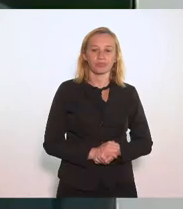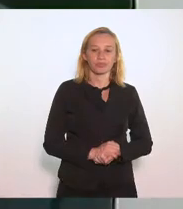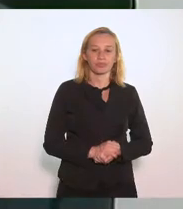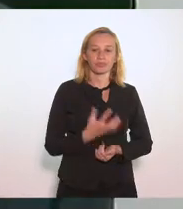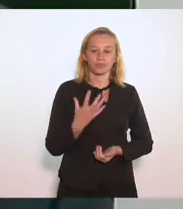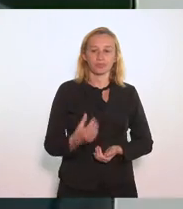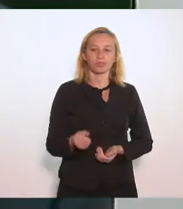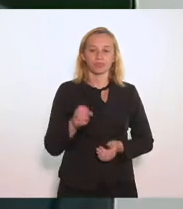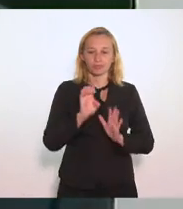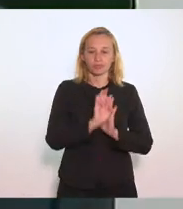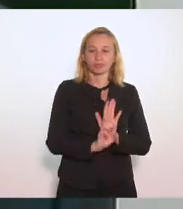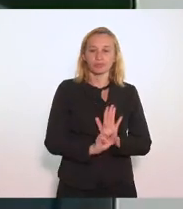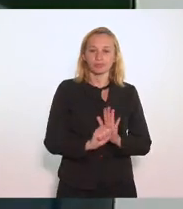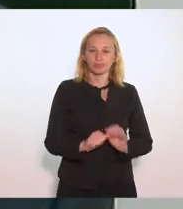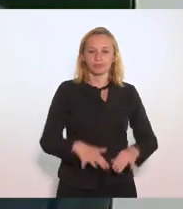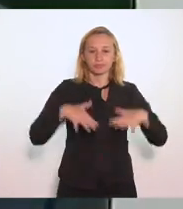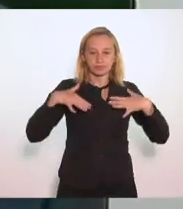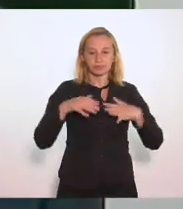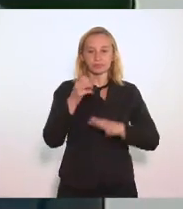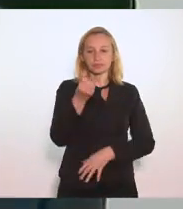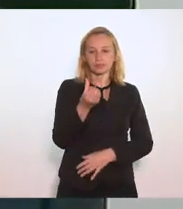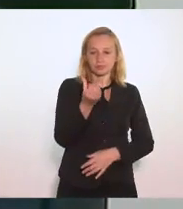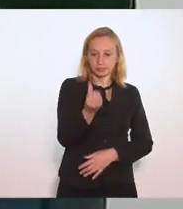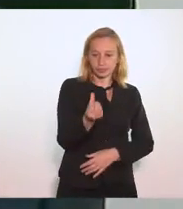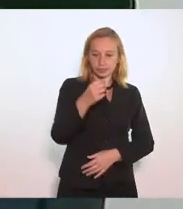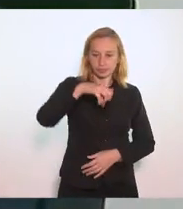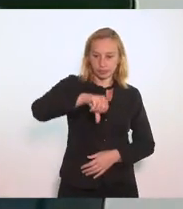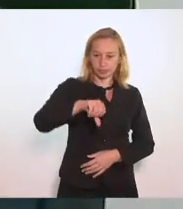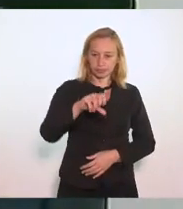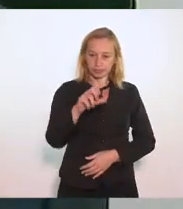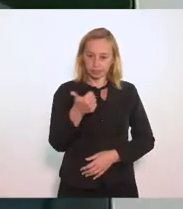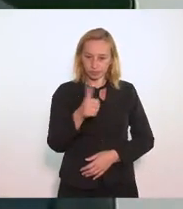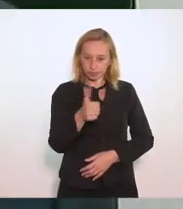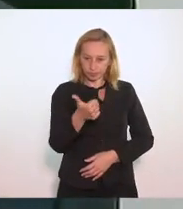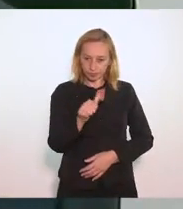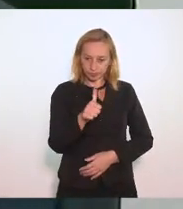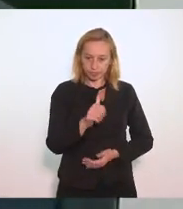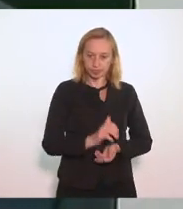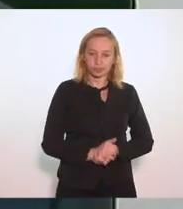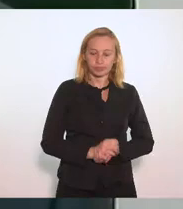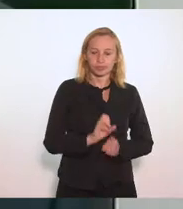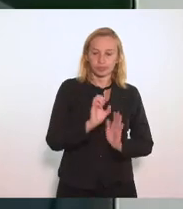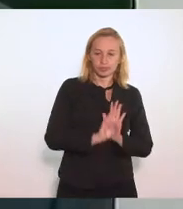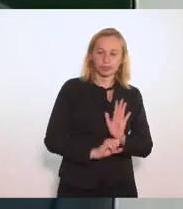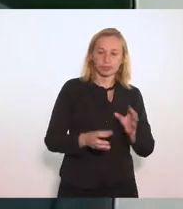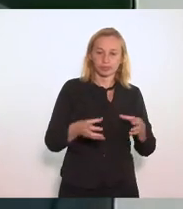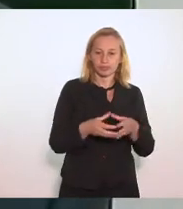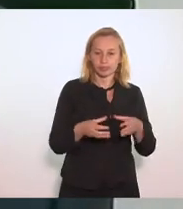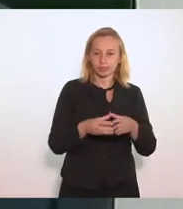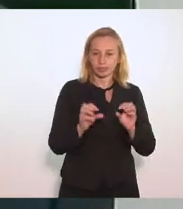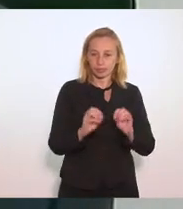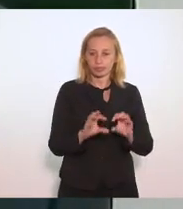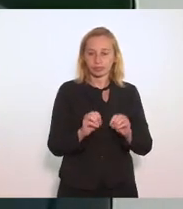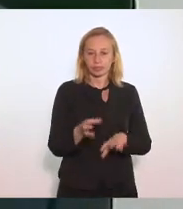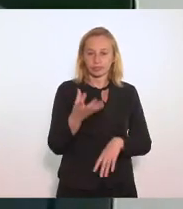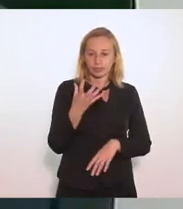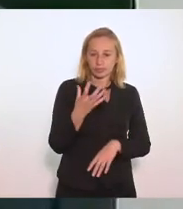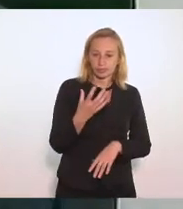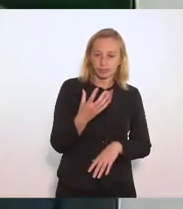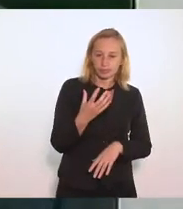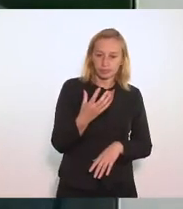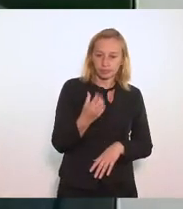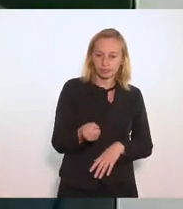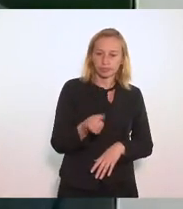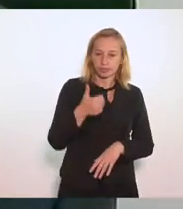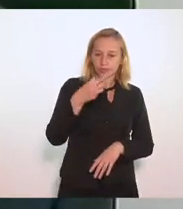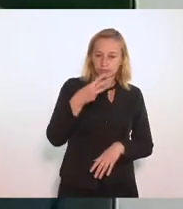Favorável as emendas de plenário 6, 9 e 11 As emendas da Comissão de Educação Favorável as emendas da Comissão de